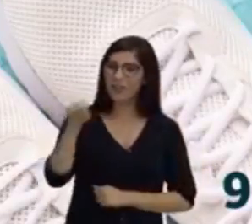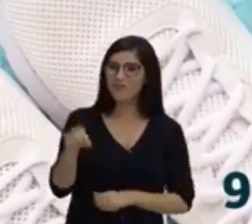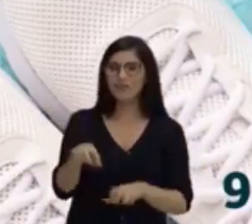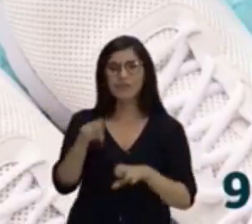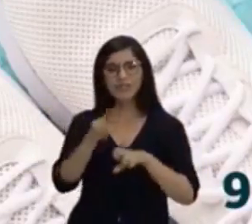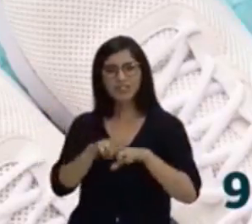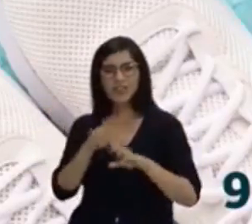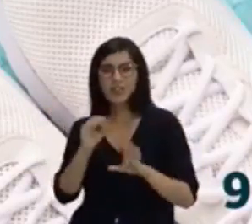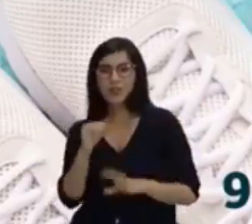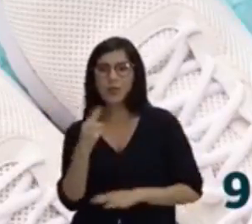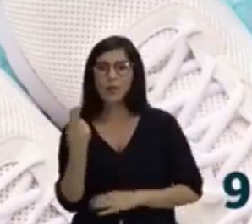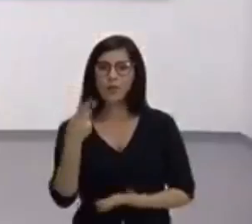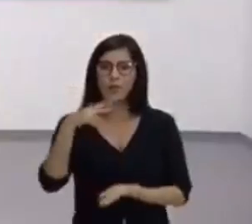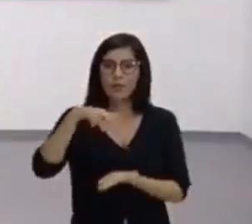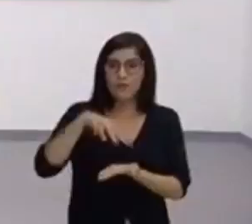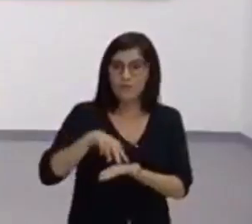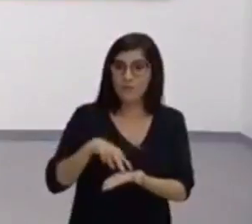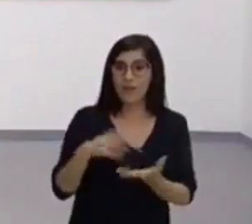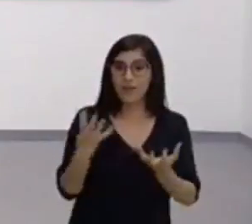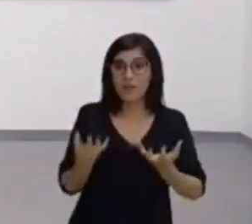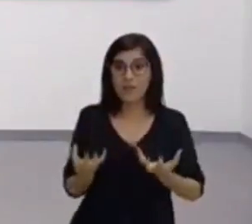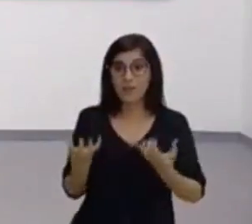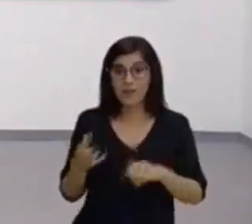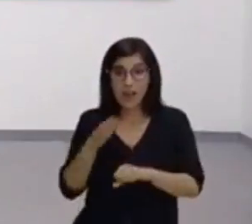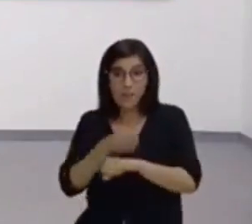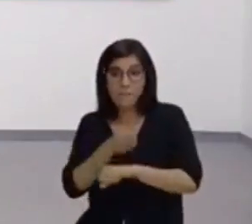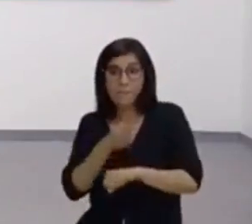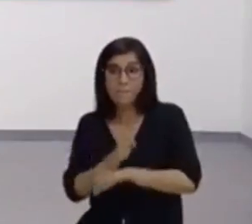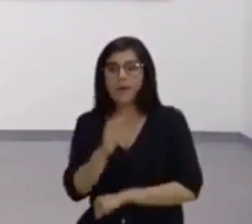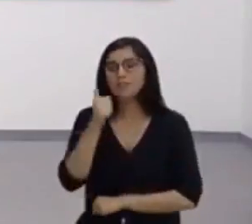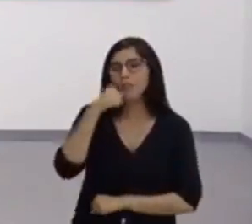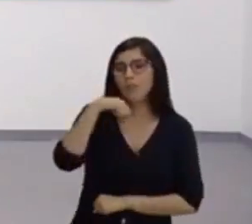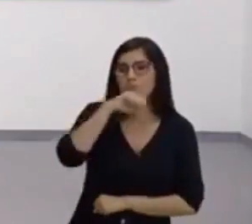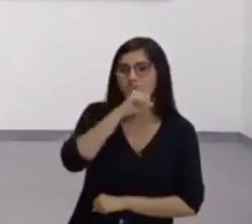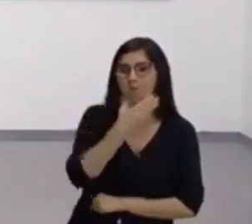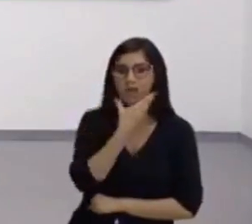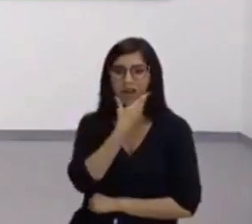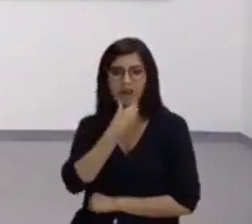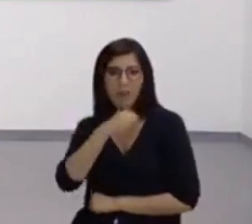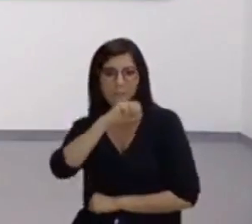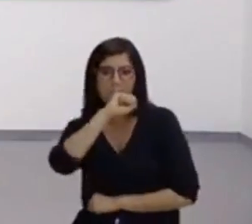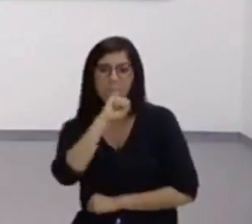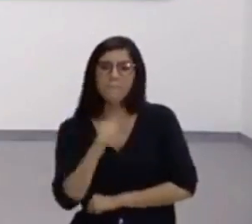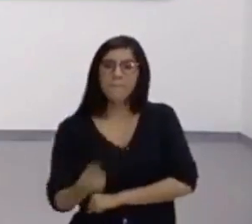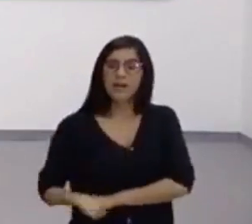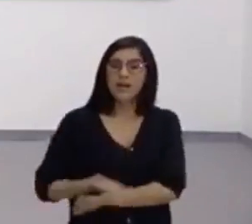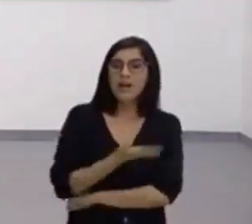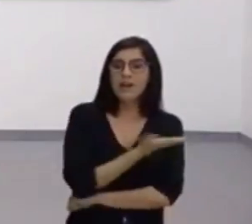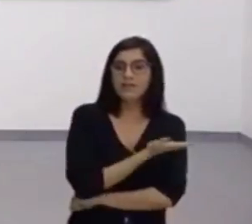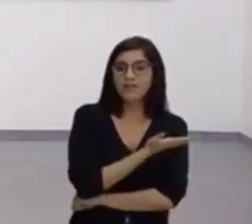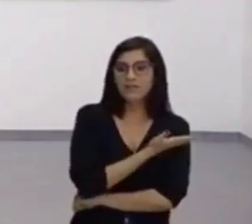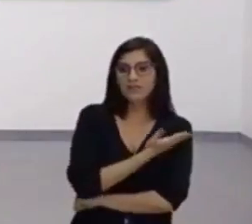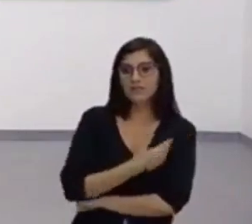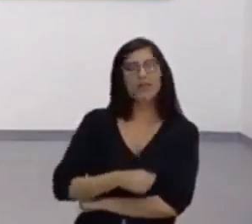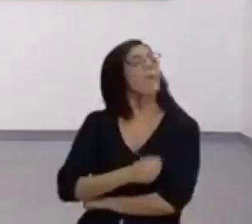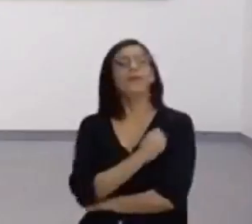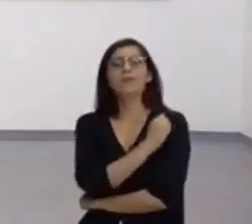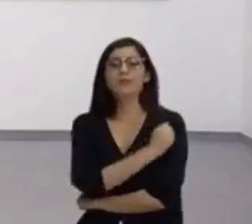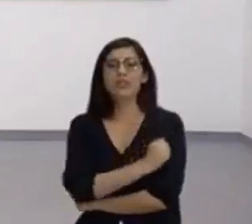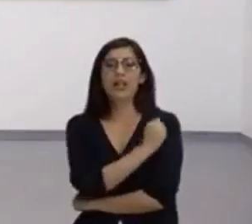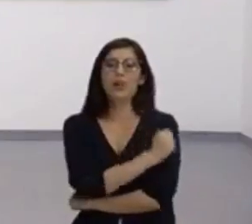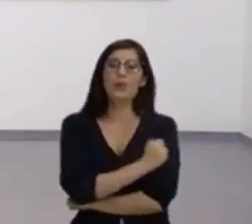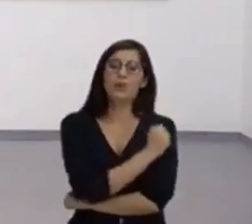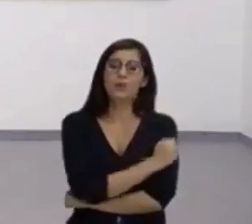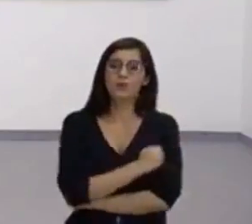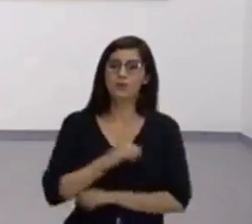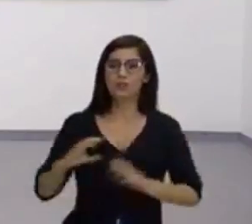então em pé. E aí eu queria a participação dos mediadores, queria a participação dos nossos colegas que estão aí, a participação dos